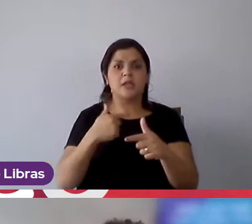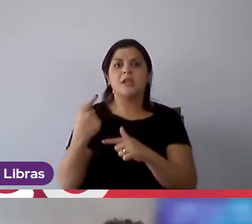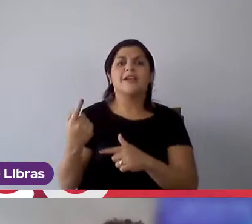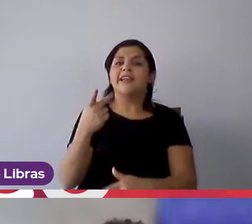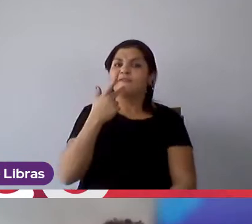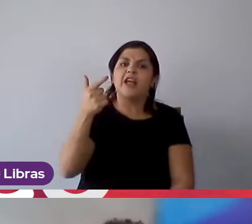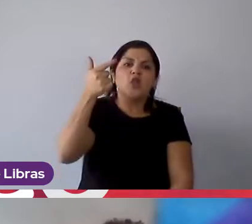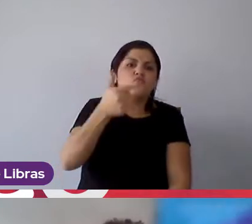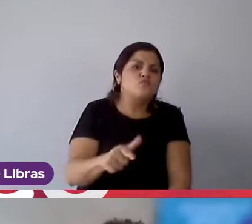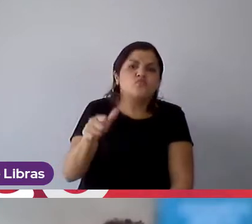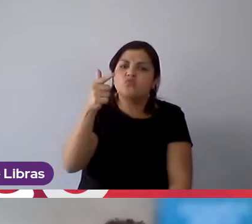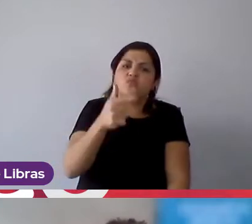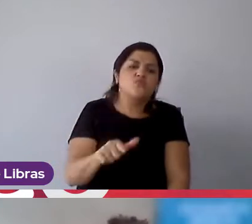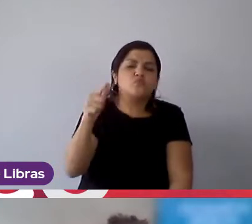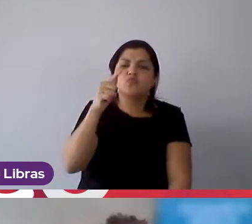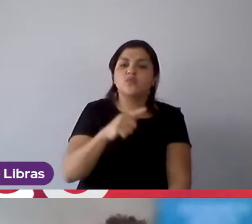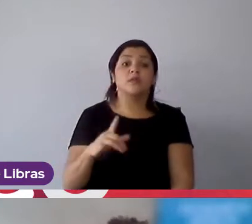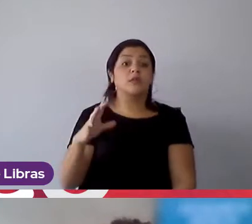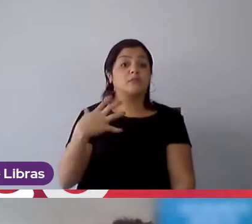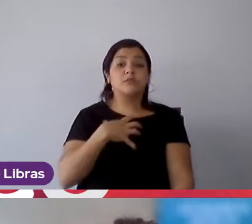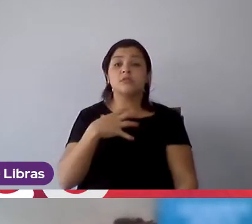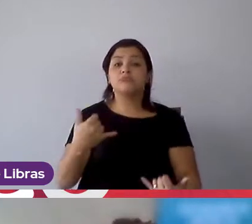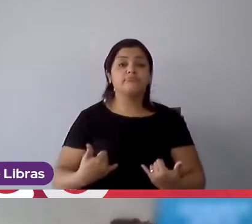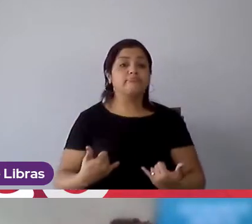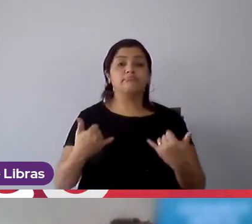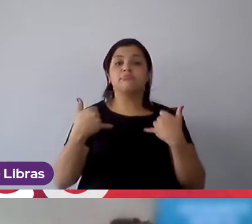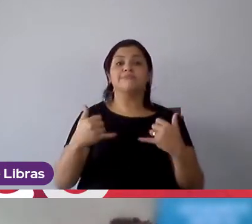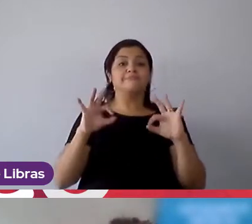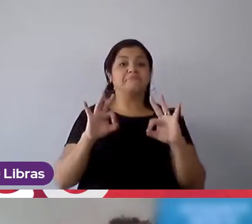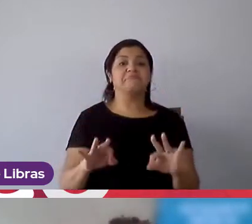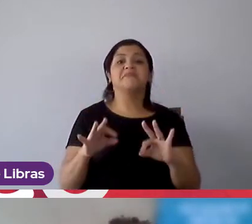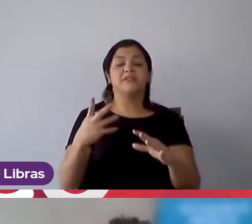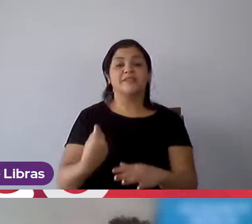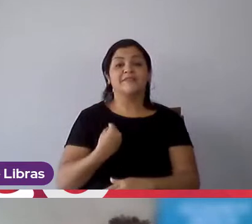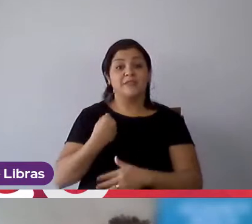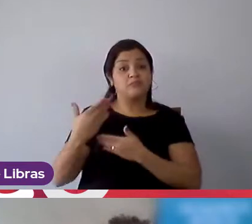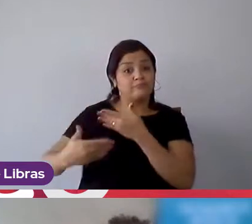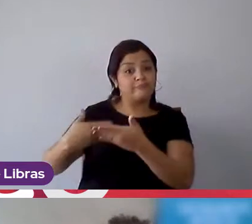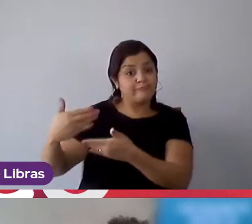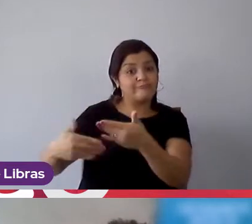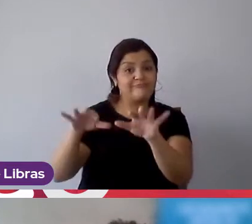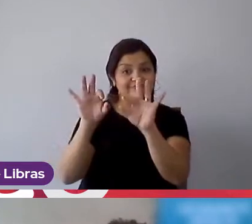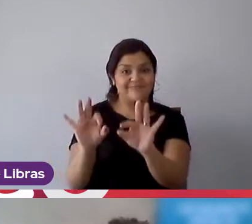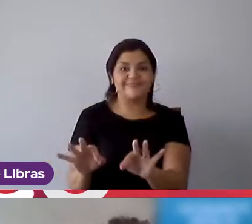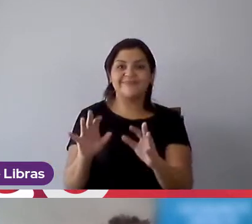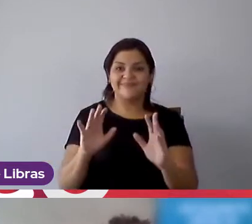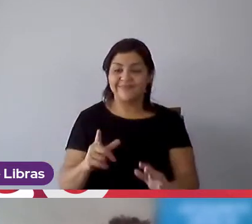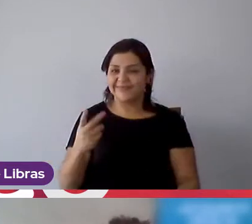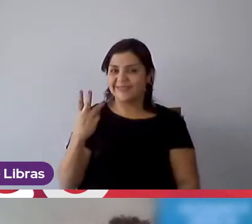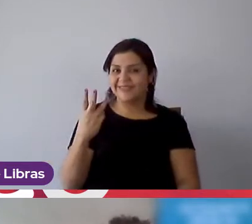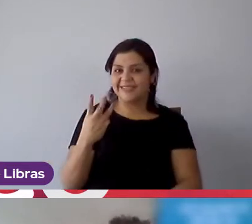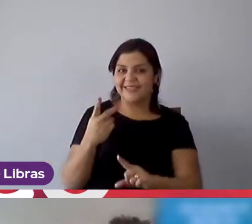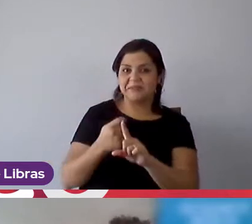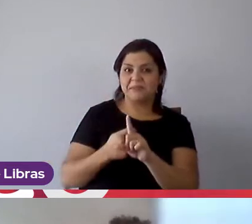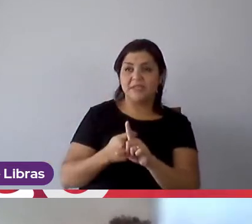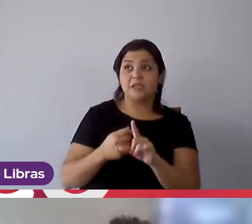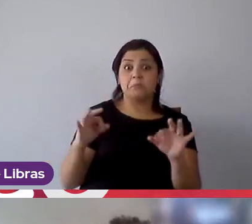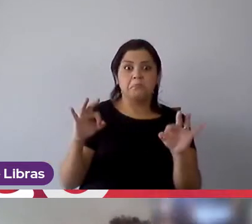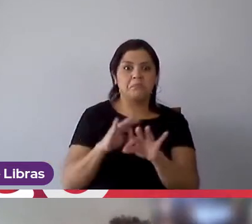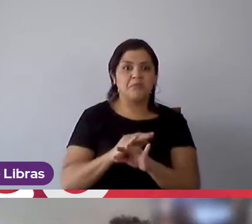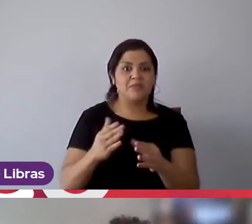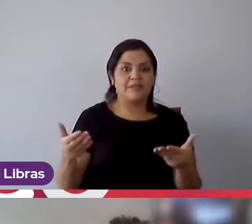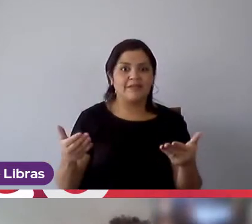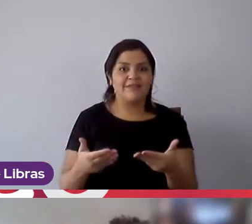isso todos os dias, porque eu tenho orgulho de estar aqui, porque eu tenho orgulho do meu desenvolvimento, em três meses que eu completei agora,